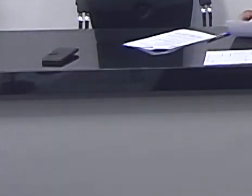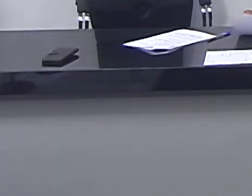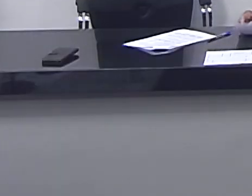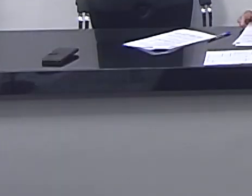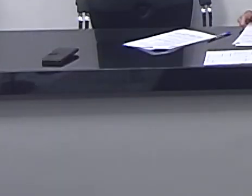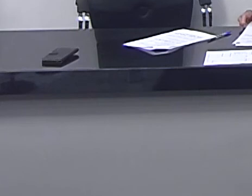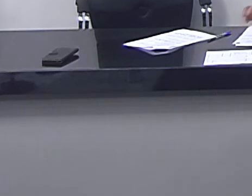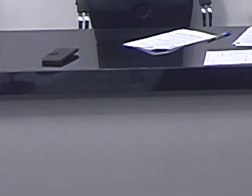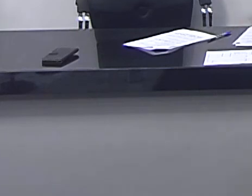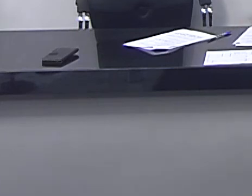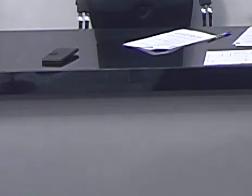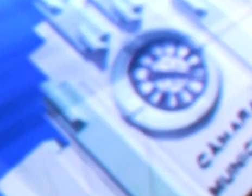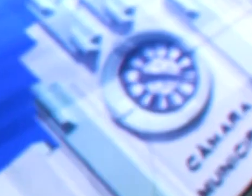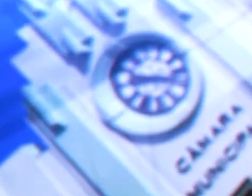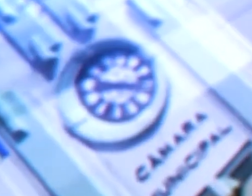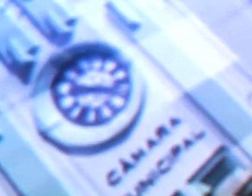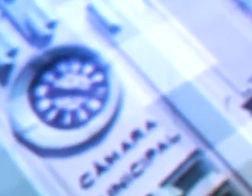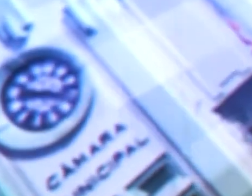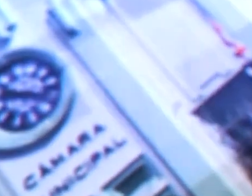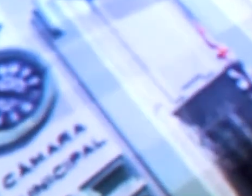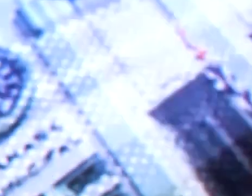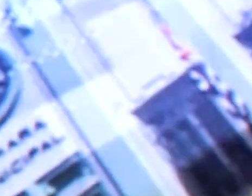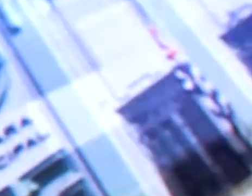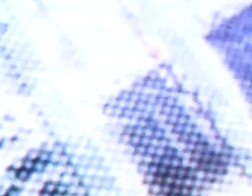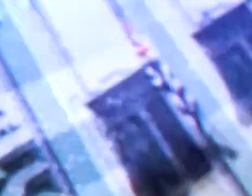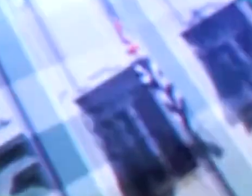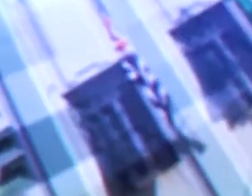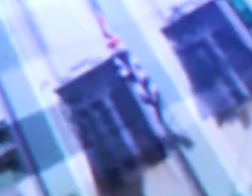e agora